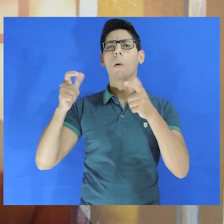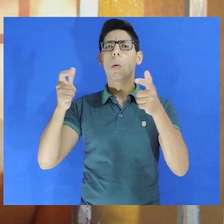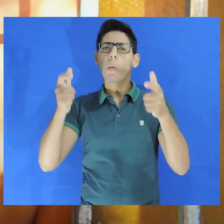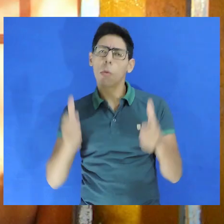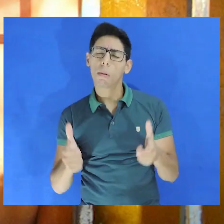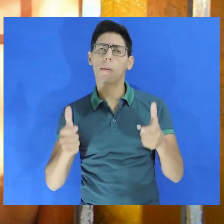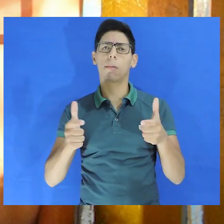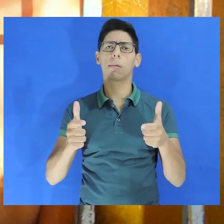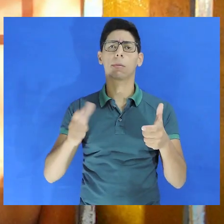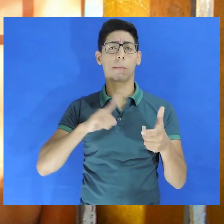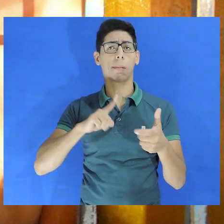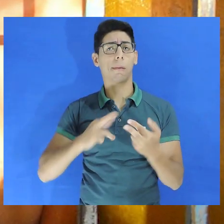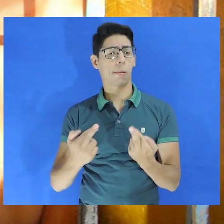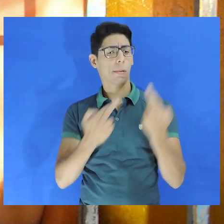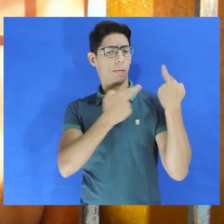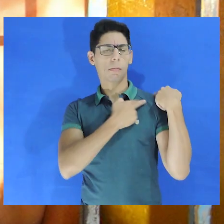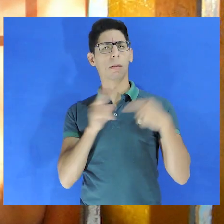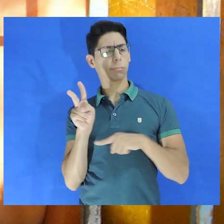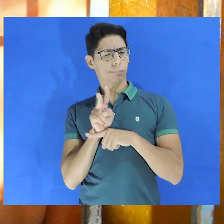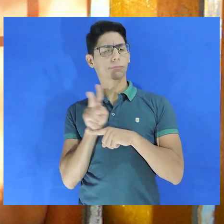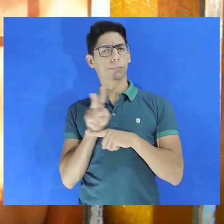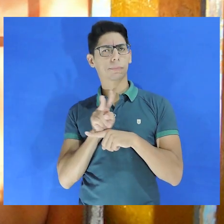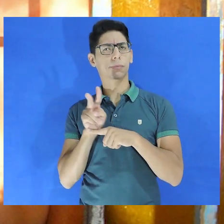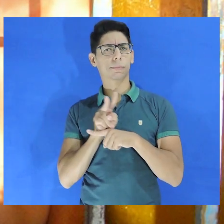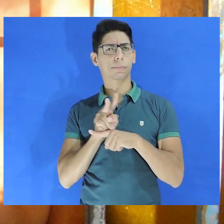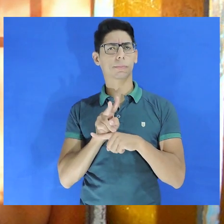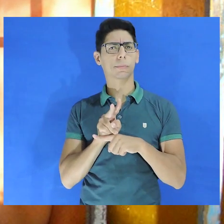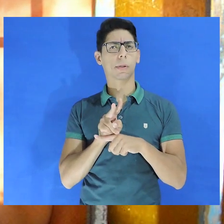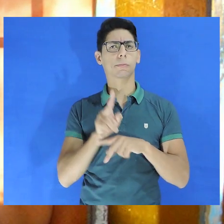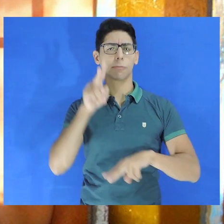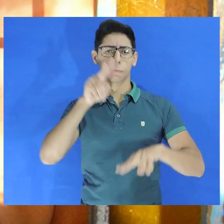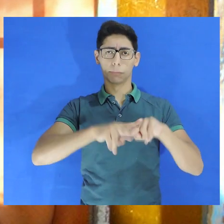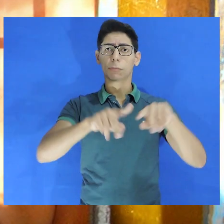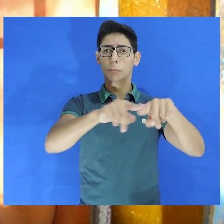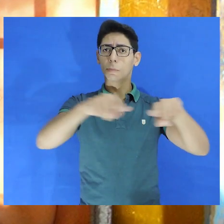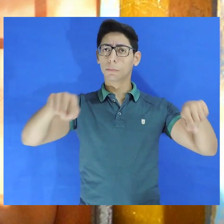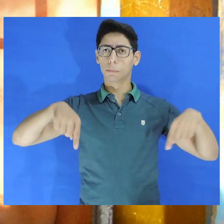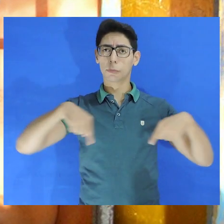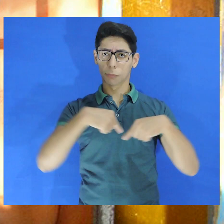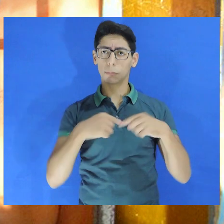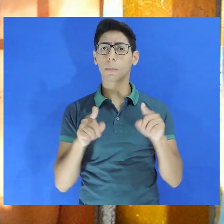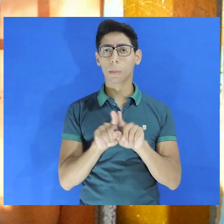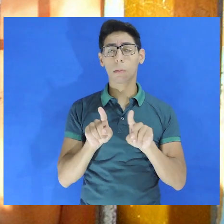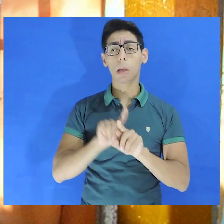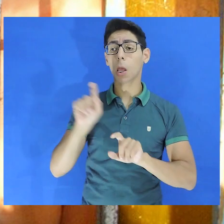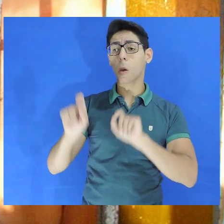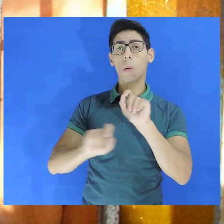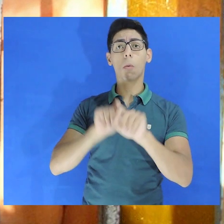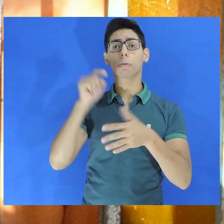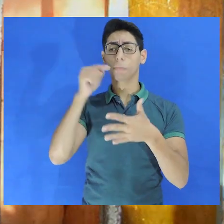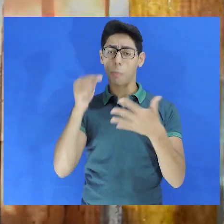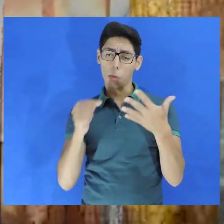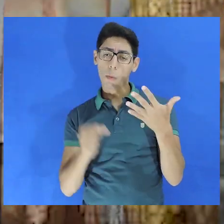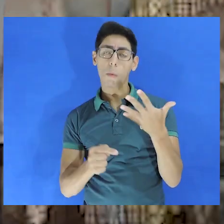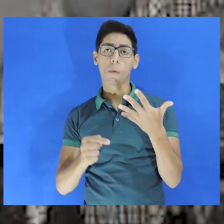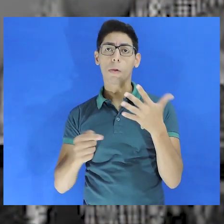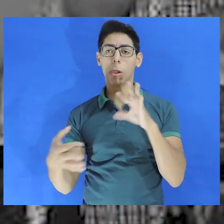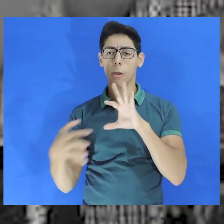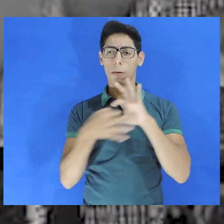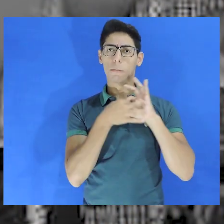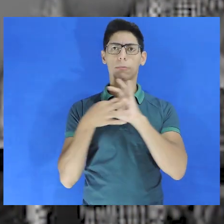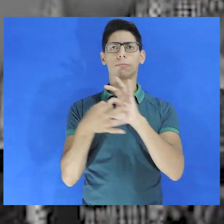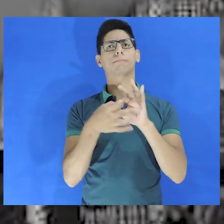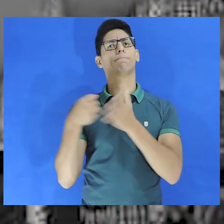execução penal têm a responsabilidade de fiscalizar os cárceres? E também, quais são os parceiros